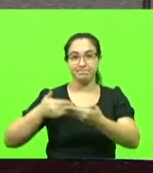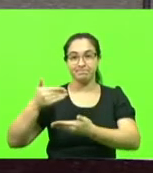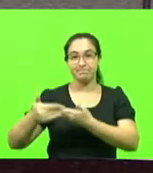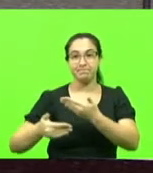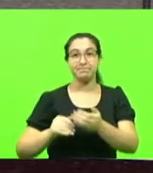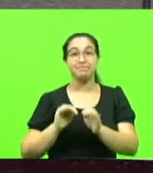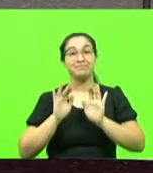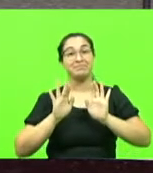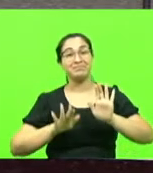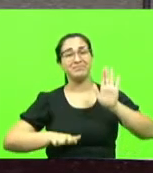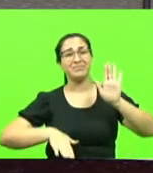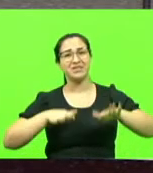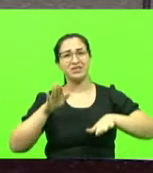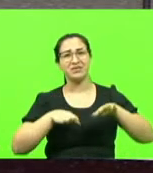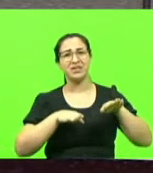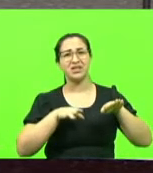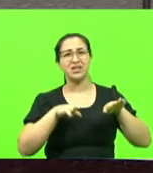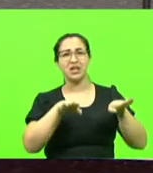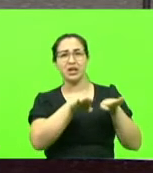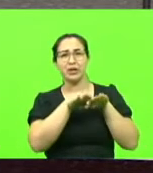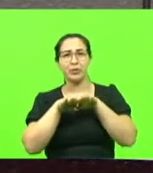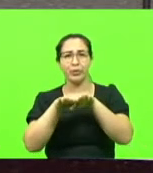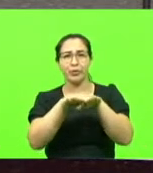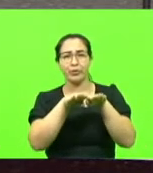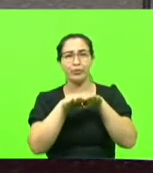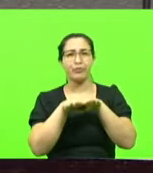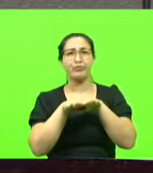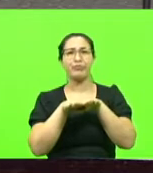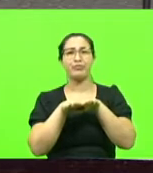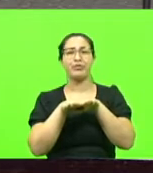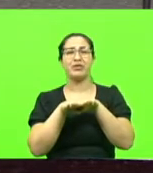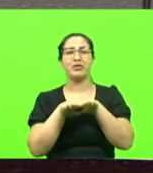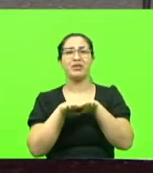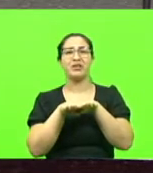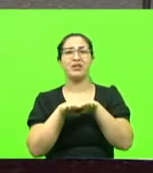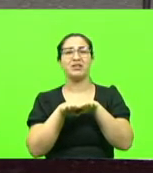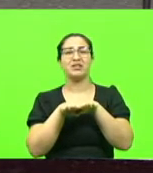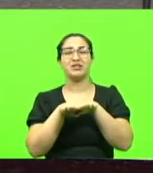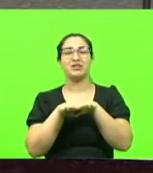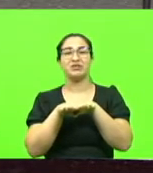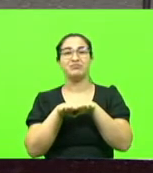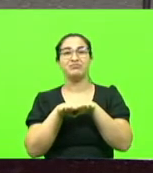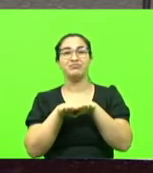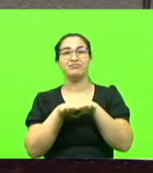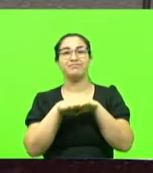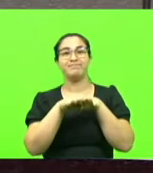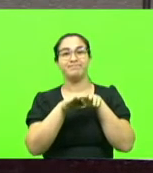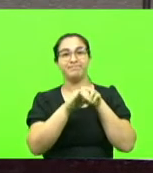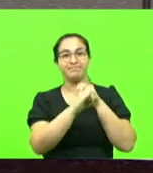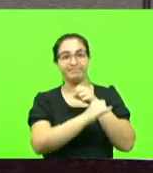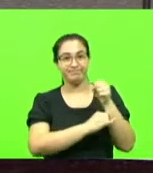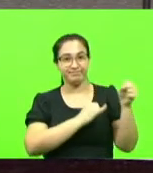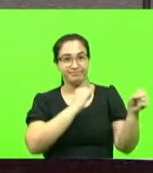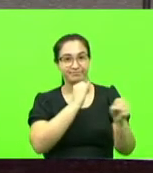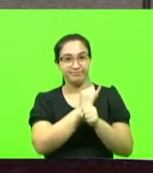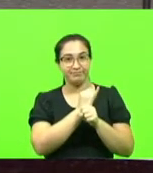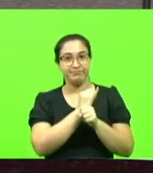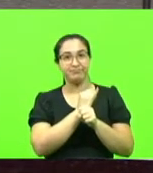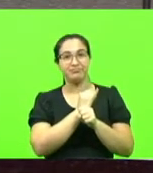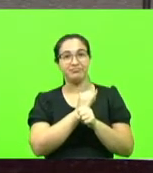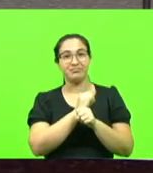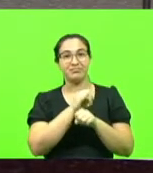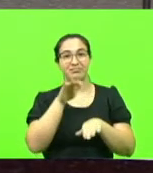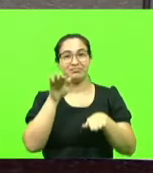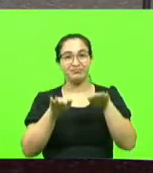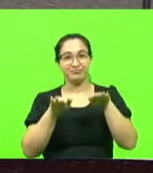desigualdades de acesso ao mundo digital persistem no país. Na